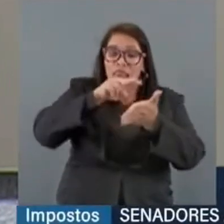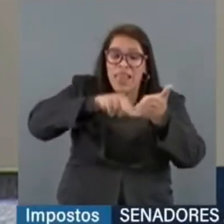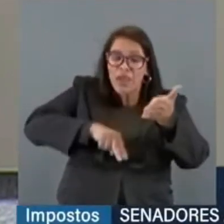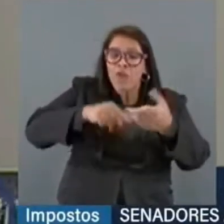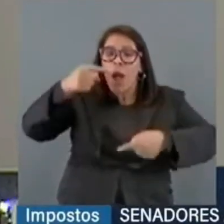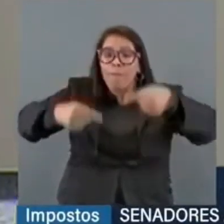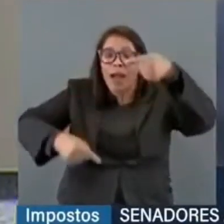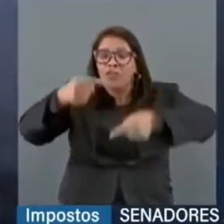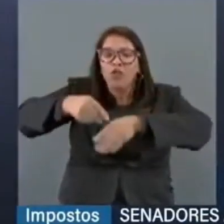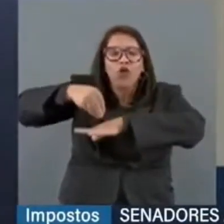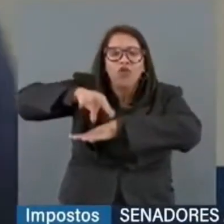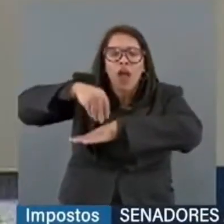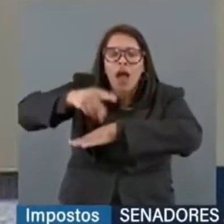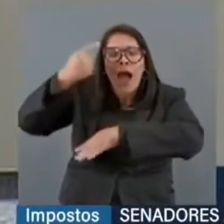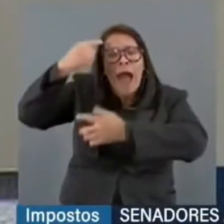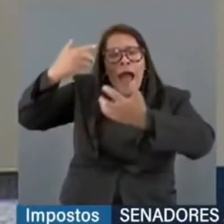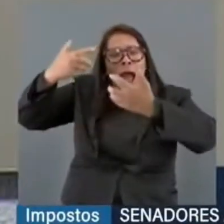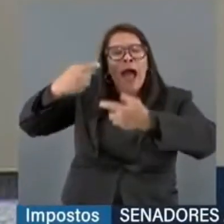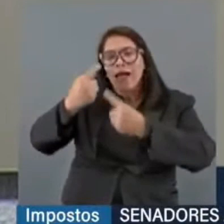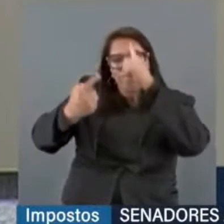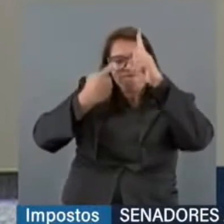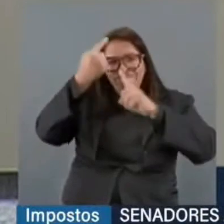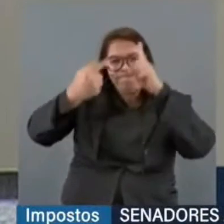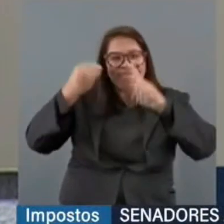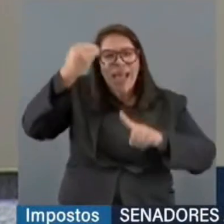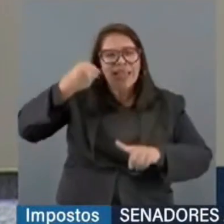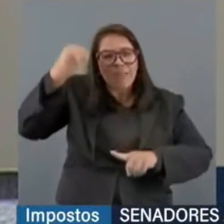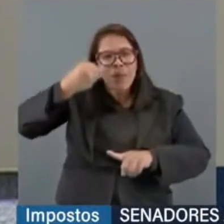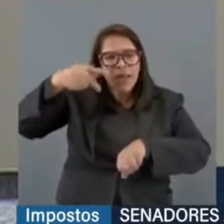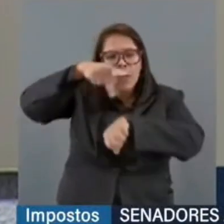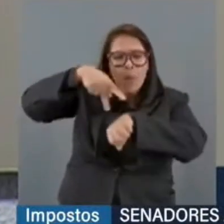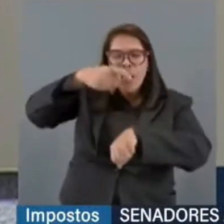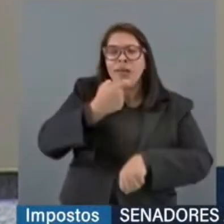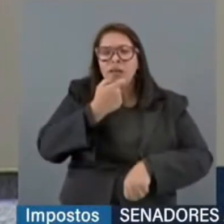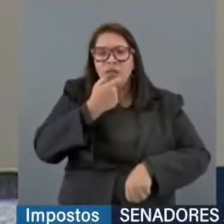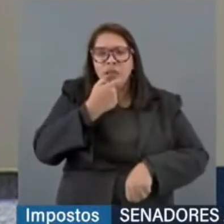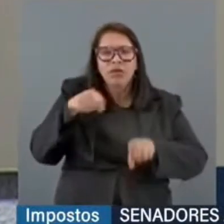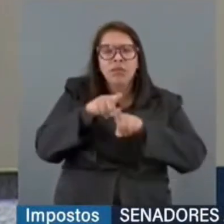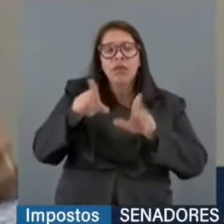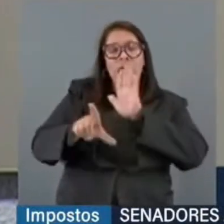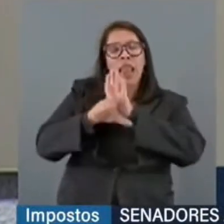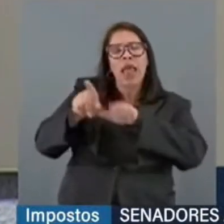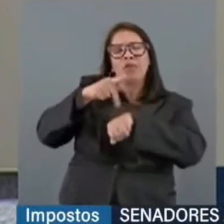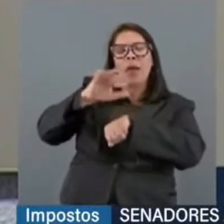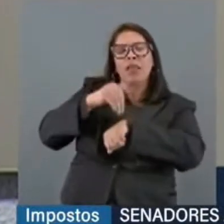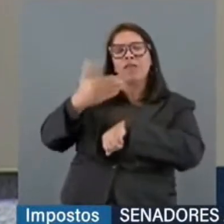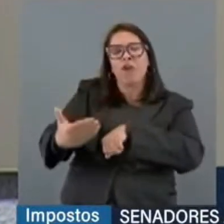algumas ideias a partir da experiência internacional, a partir da legislação internacional.